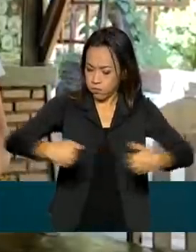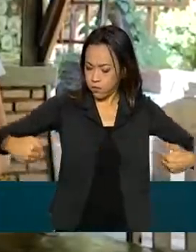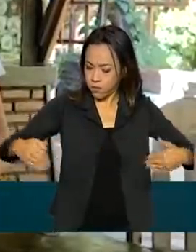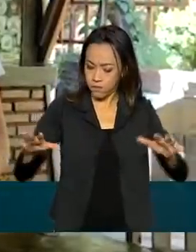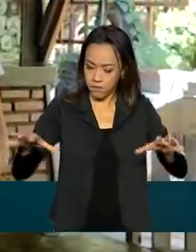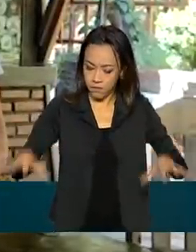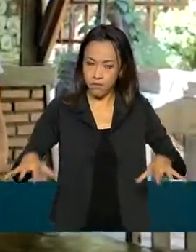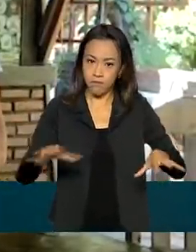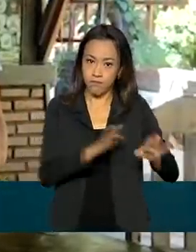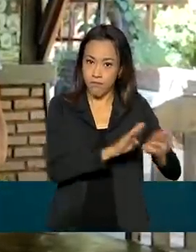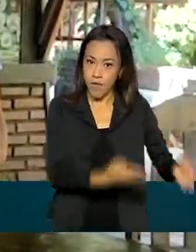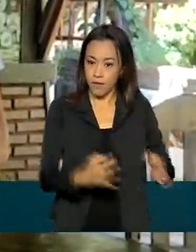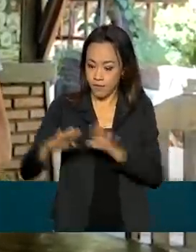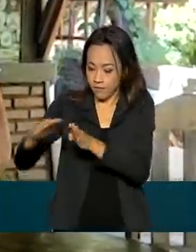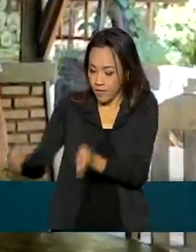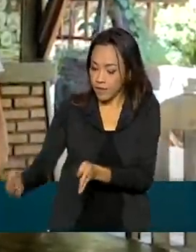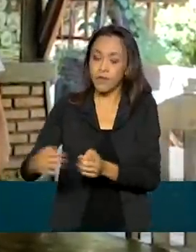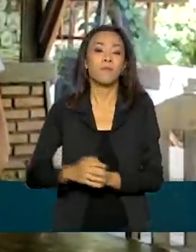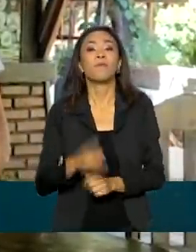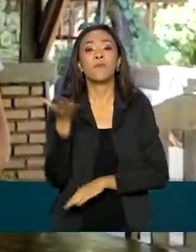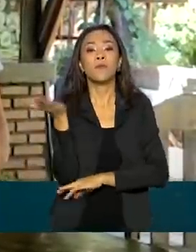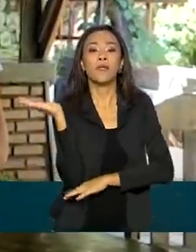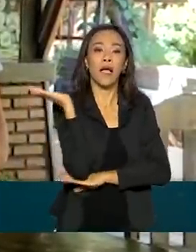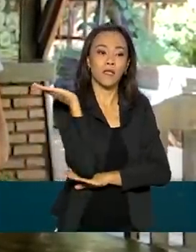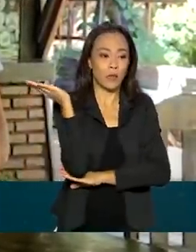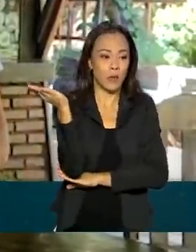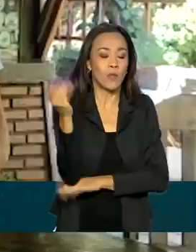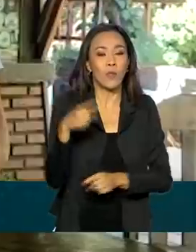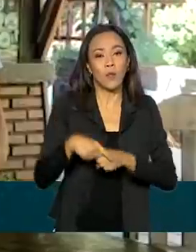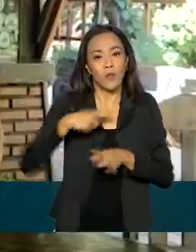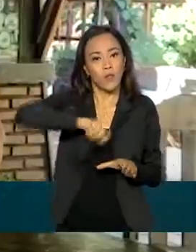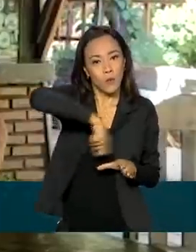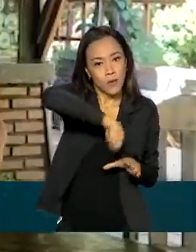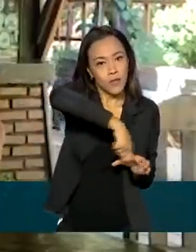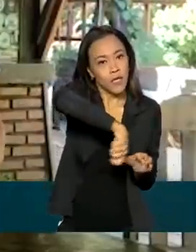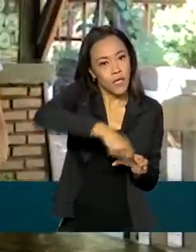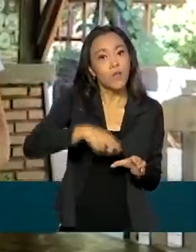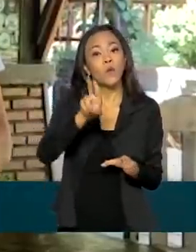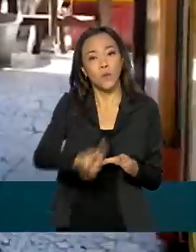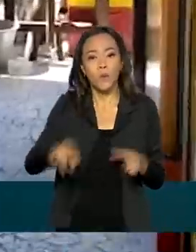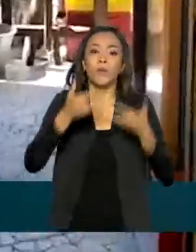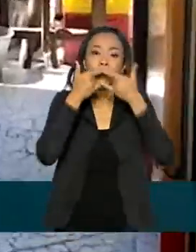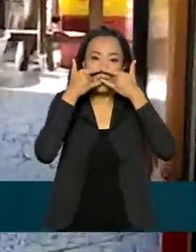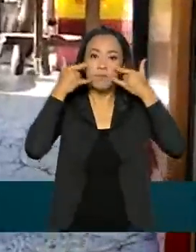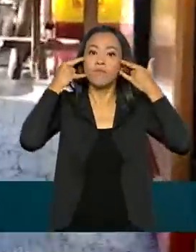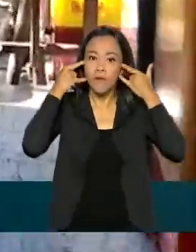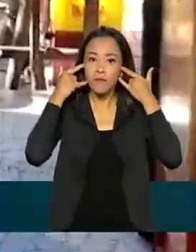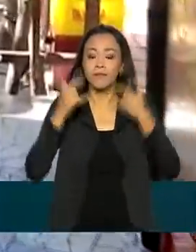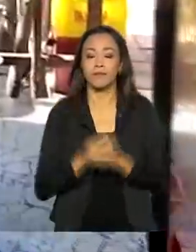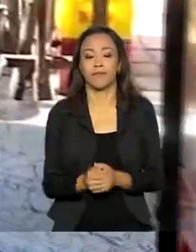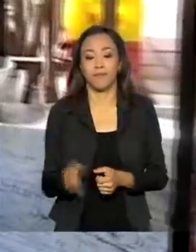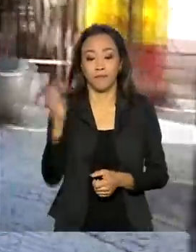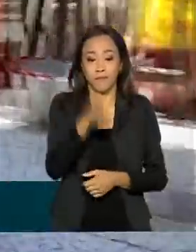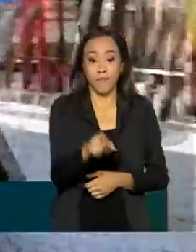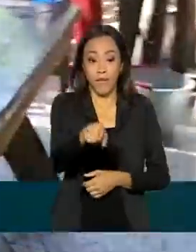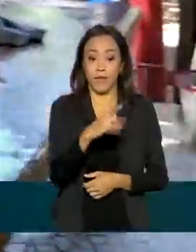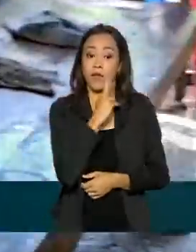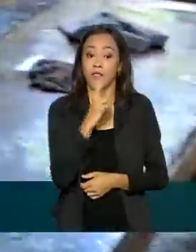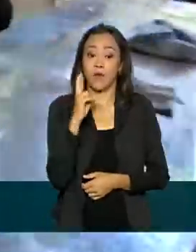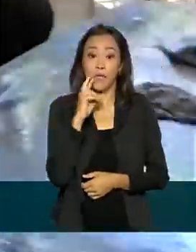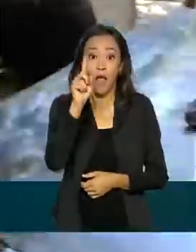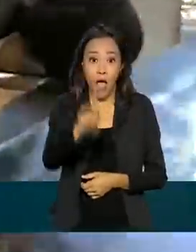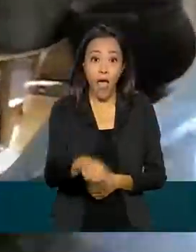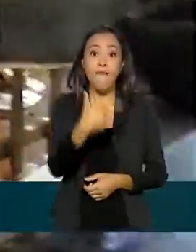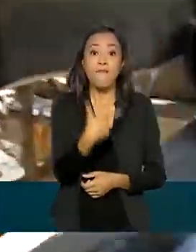Funcionários de garçons, cozinheiros, roupeiros usam máscaras. O restaurante é um dos 28 mil